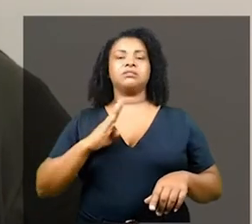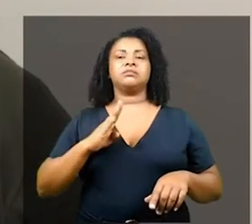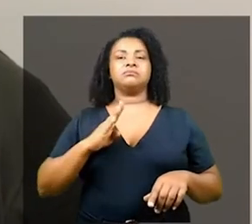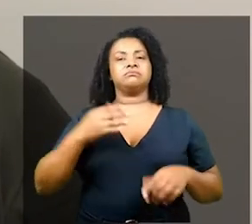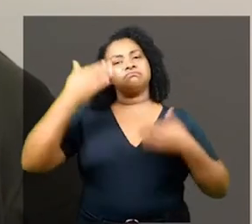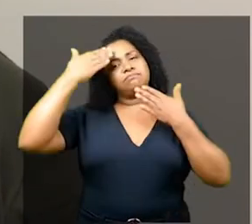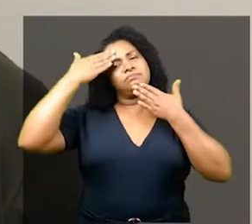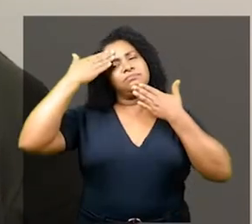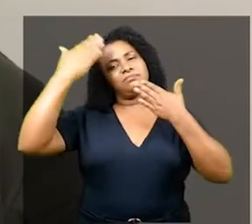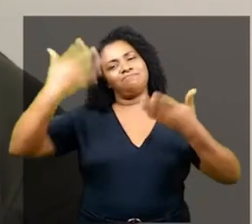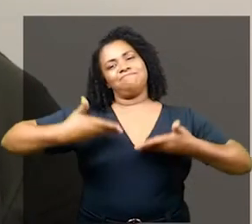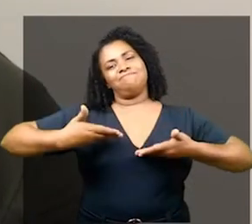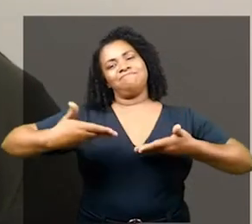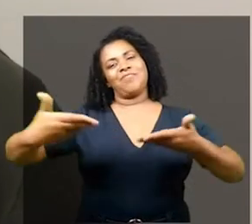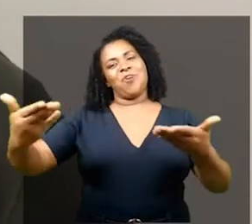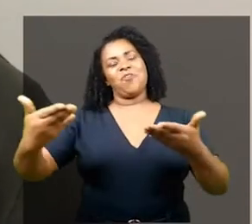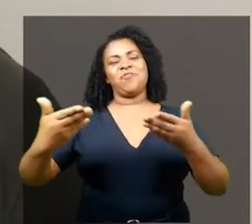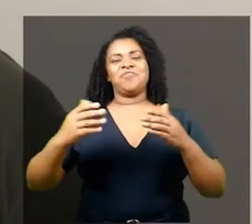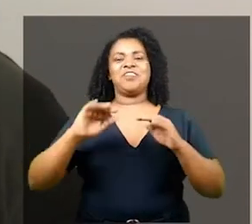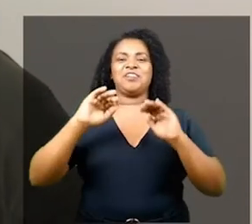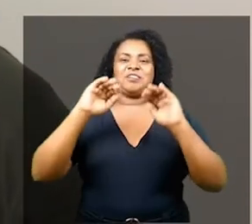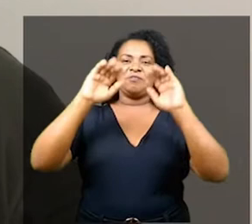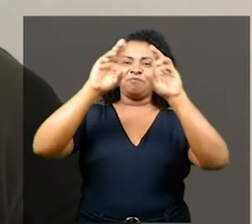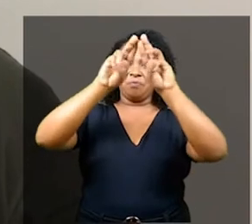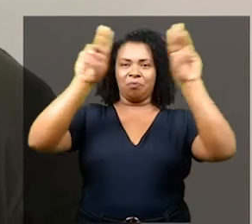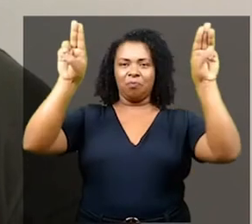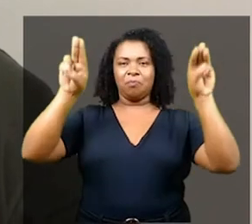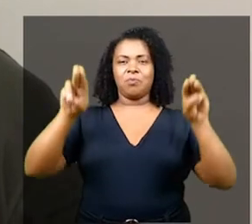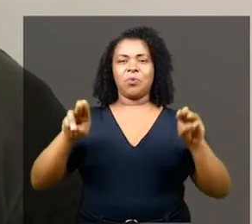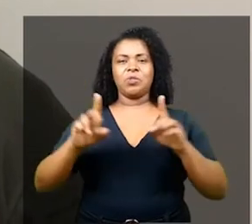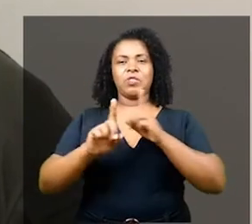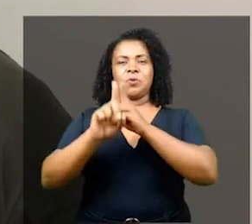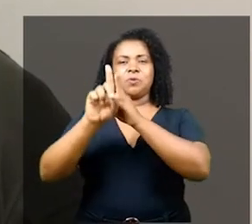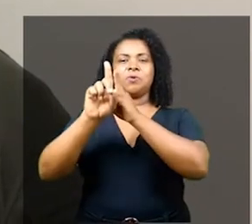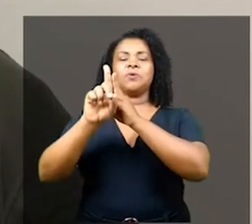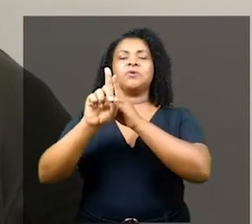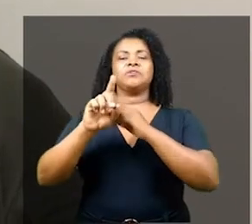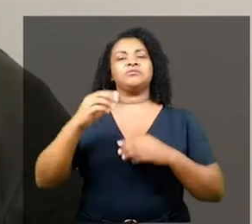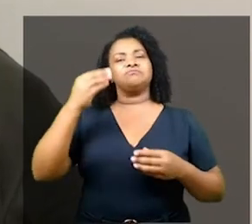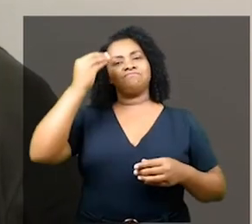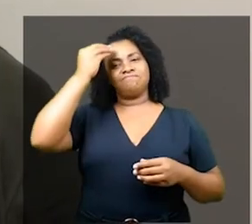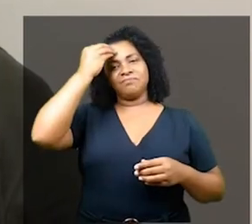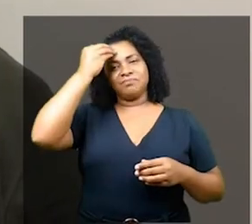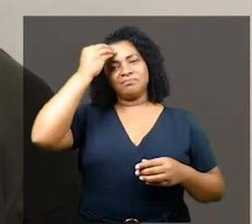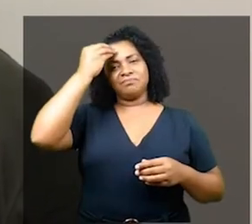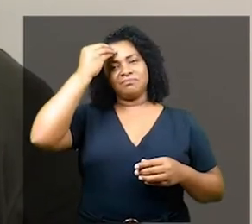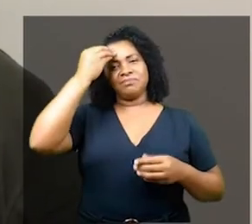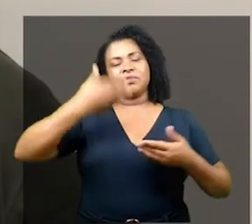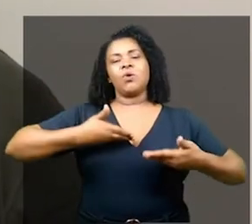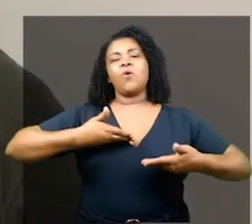convite para participar do Encontro Paulista de Museus, entendendo que esse convite se